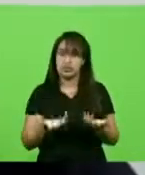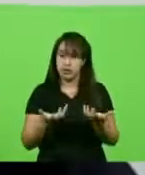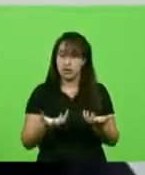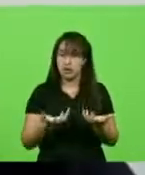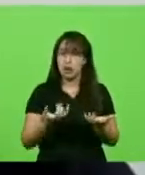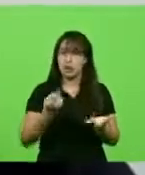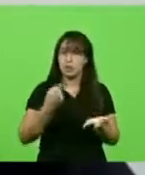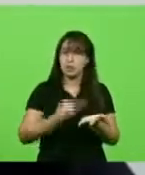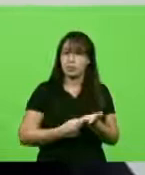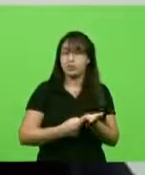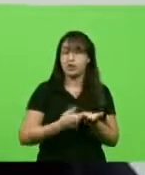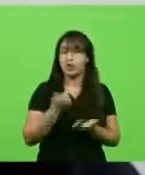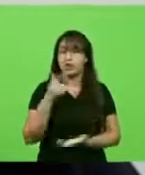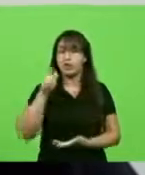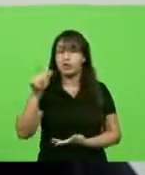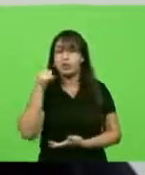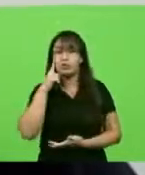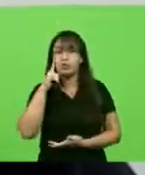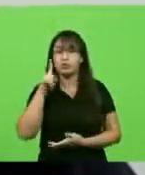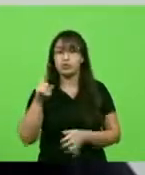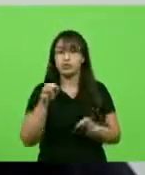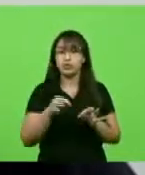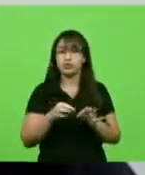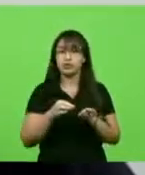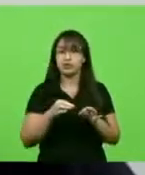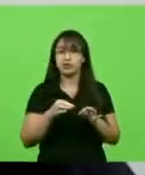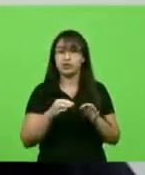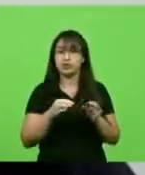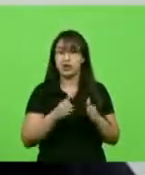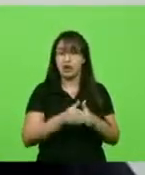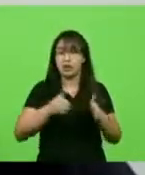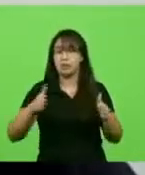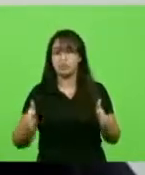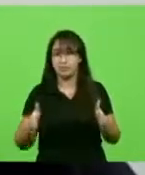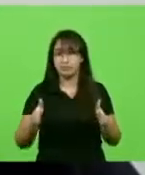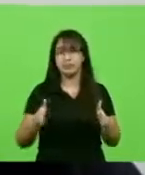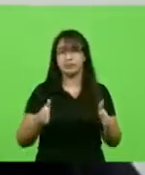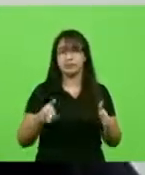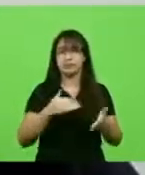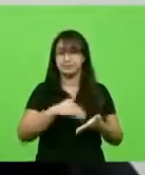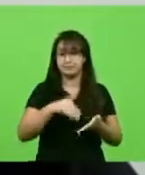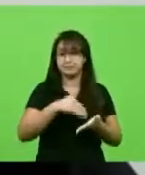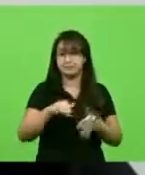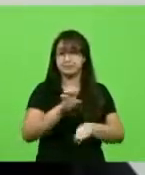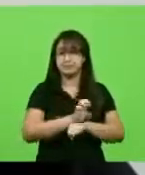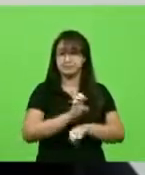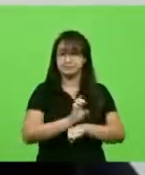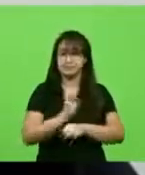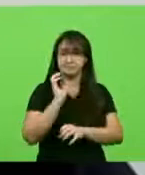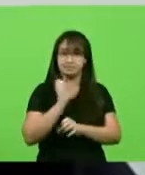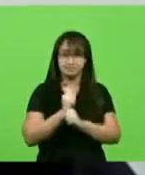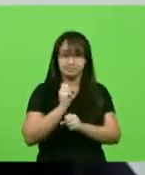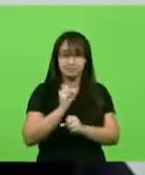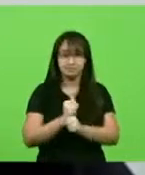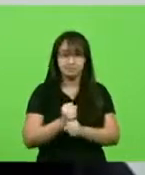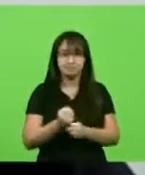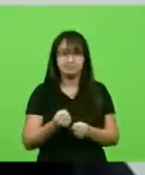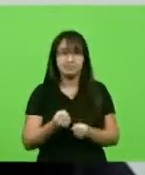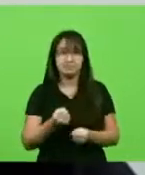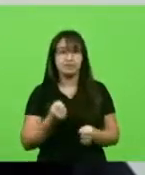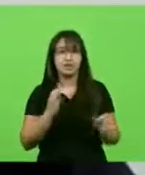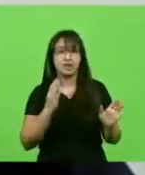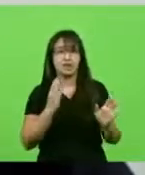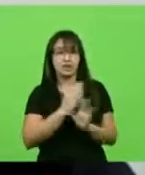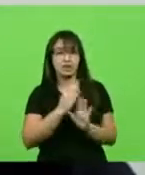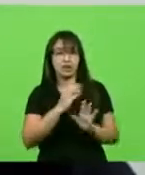recursos seja esticado e que a Secretaria de Estado da Fazenda reveja a exigência da nota